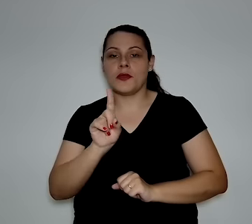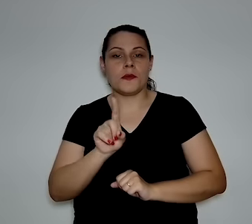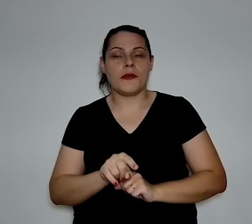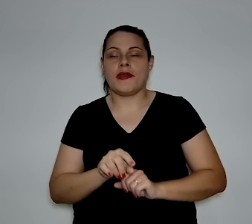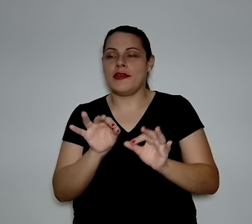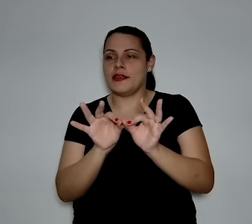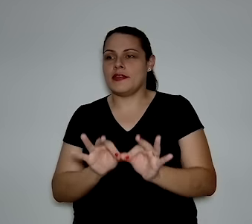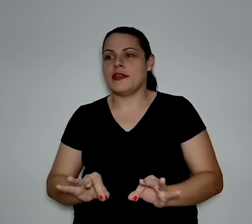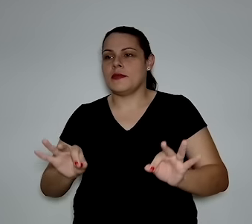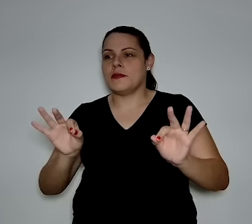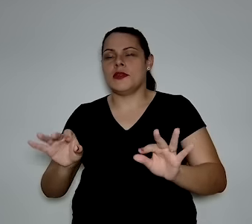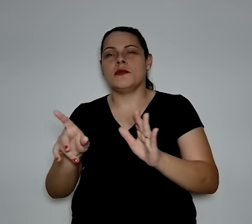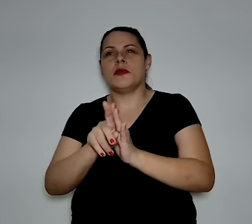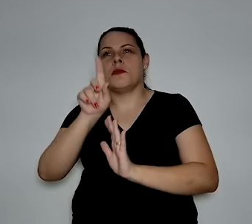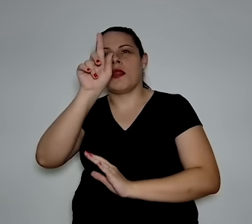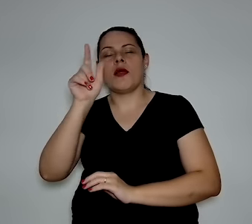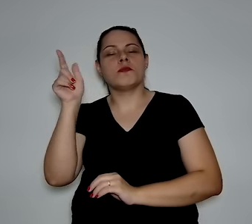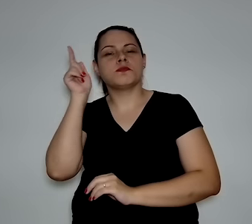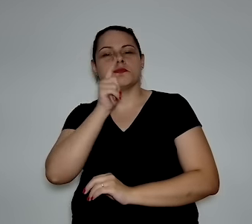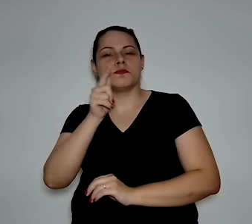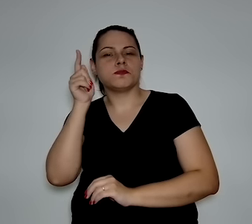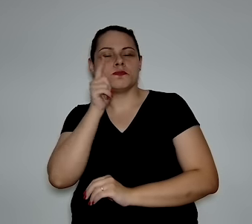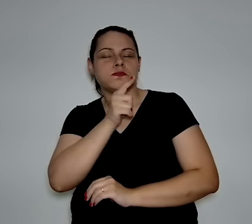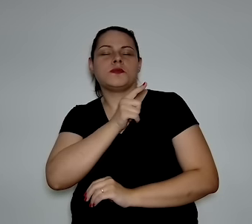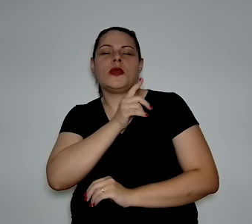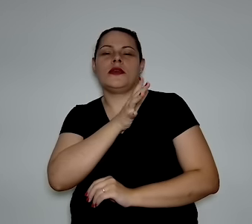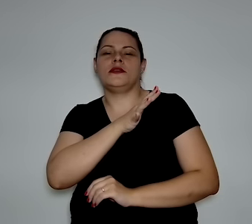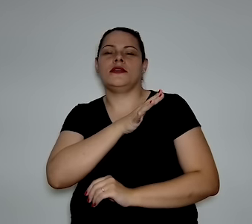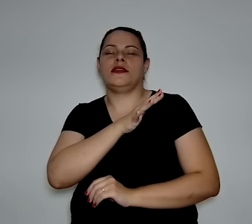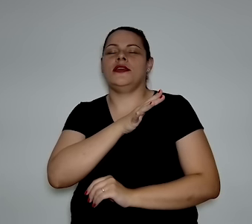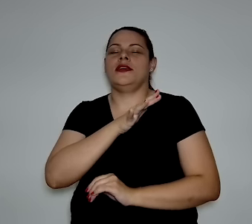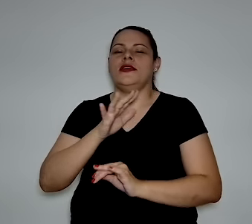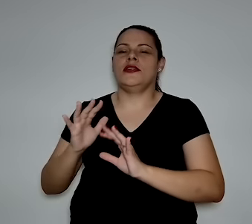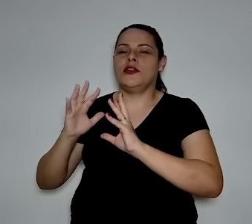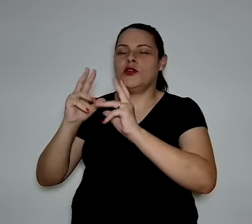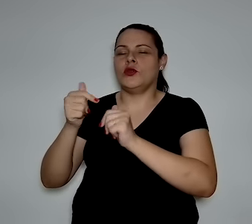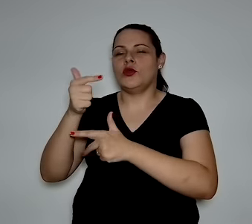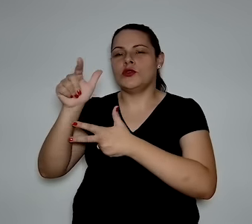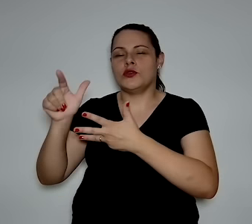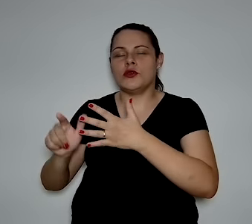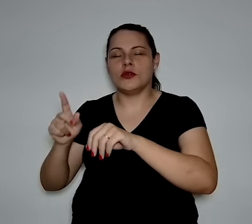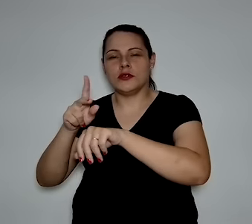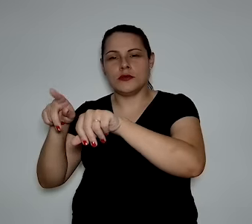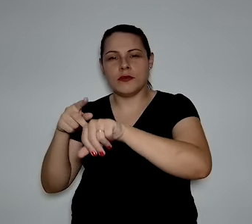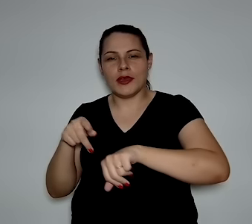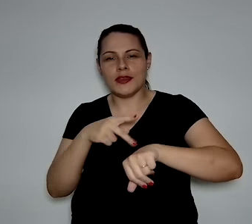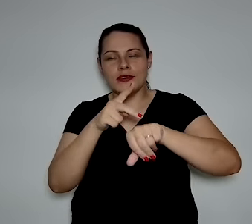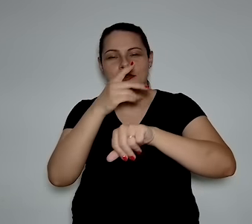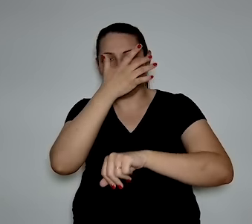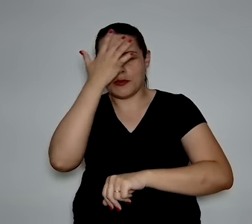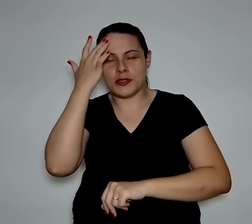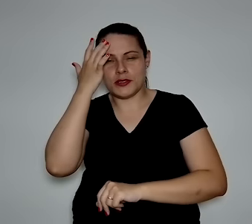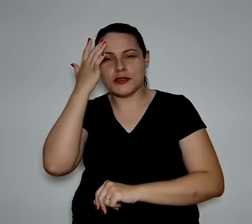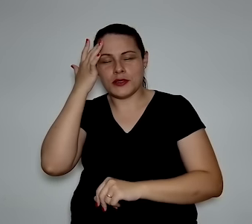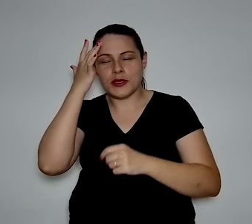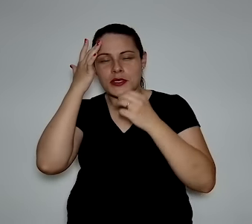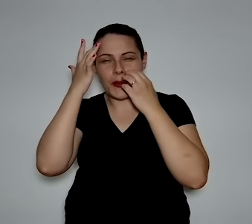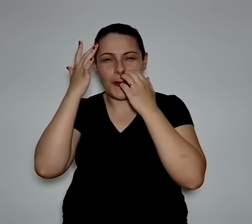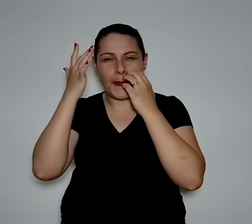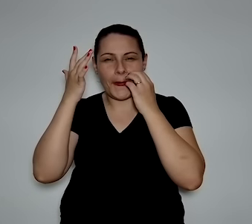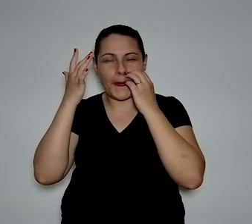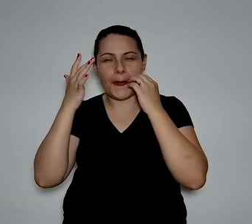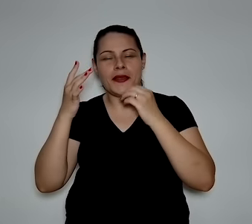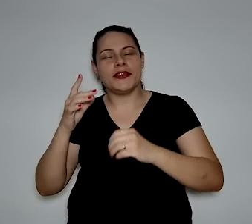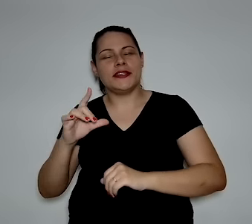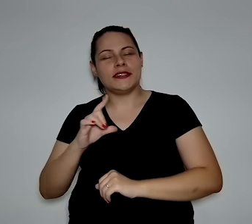Não é, por acaso, que os Estados Unidos, o poder público dos Estados Unidos, o Estado, o poder